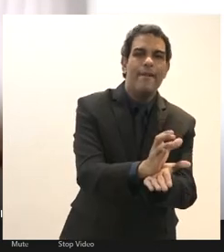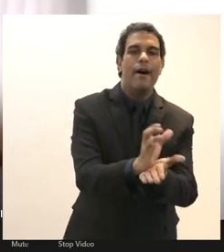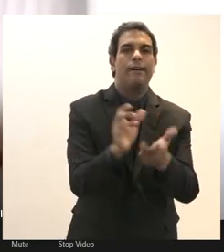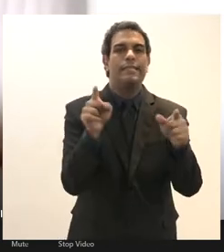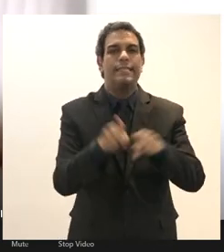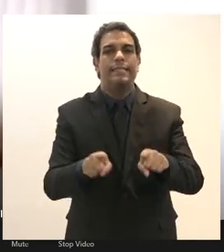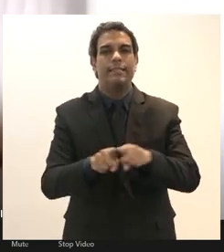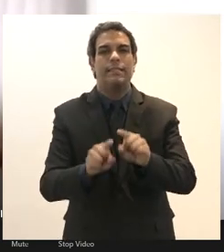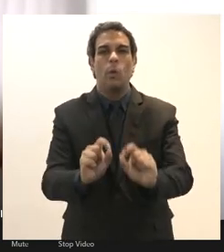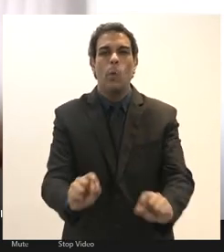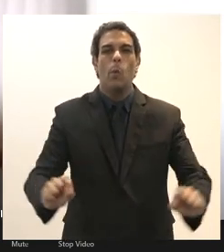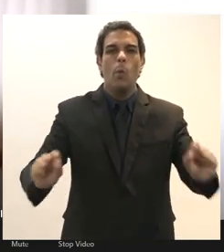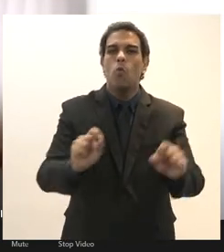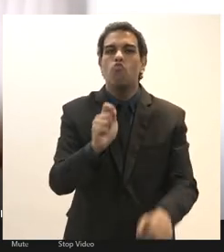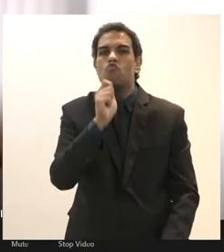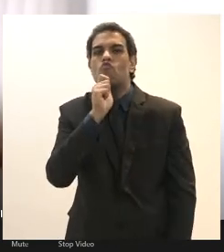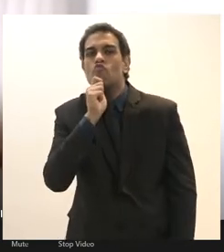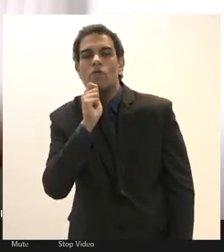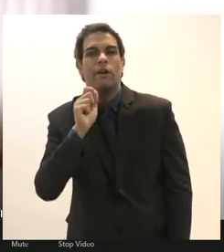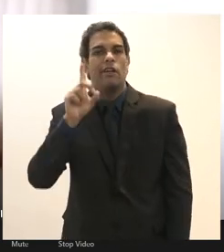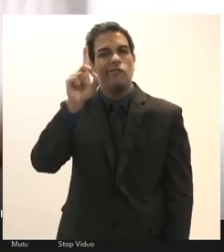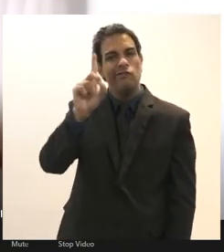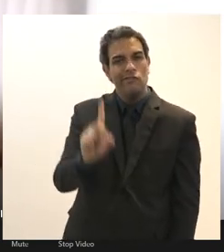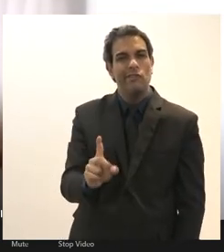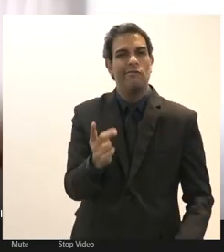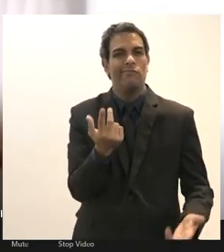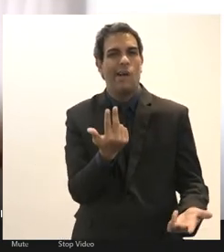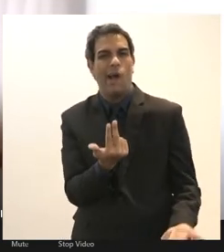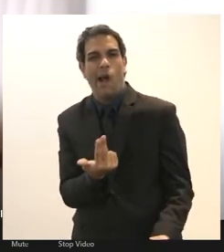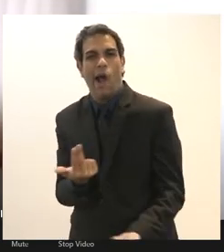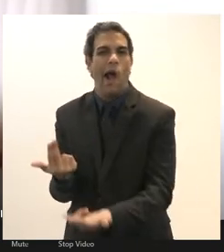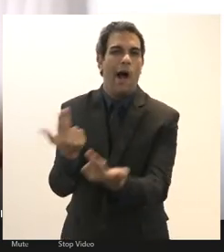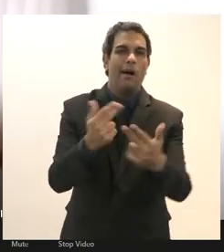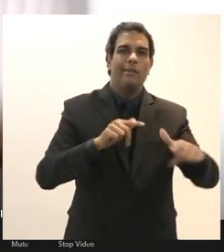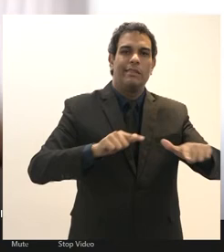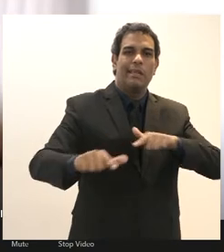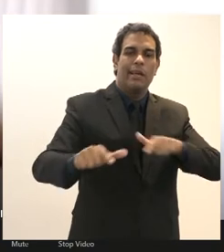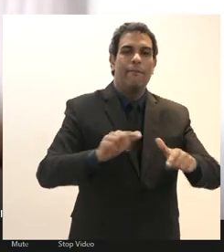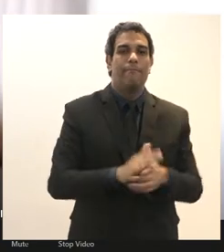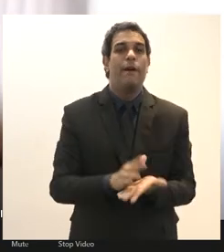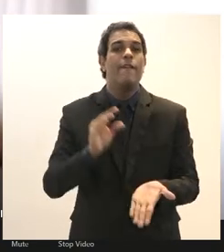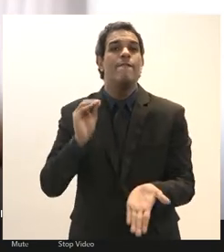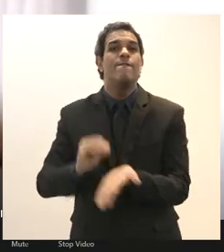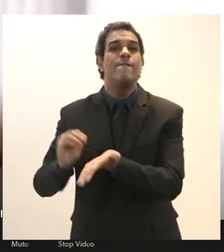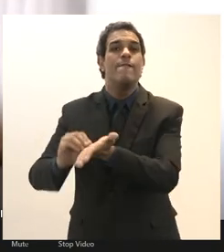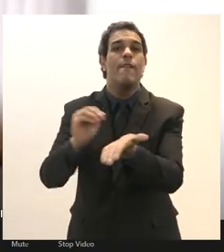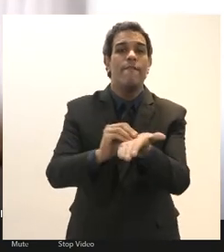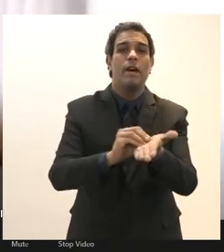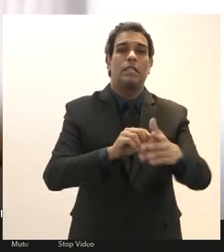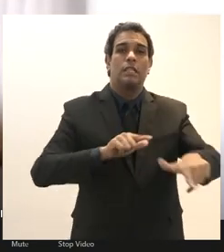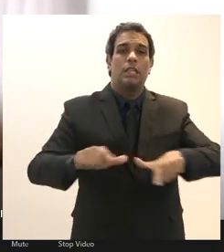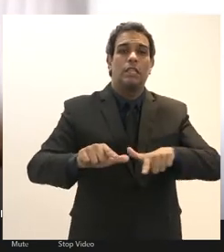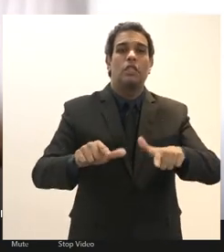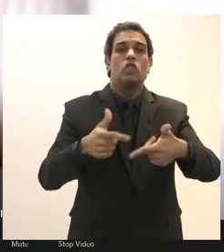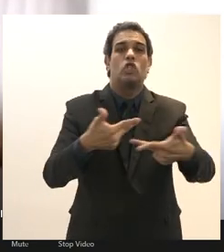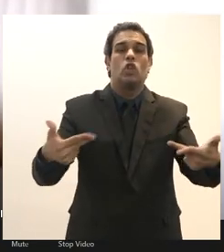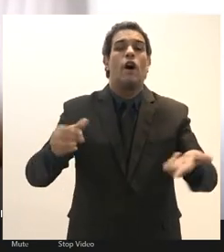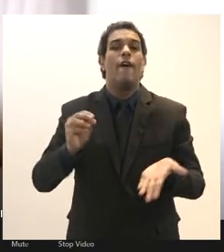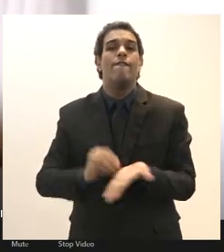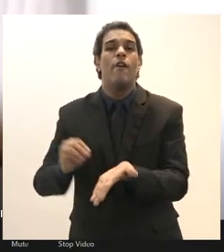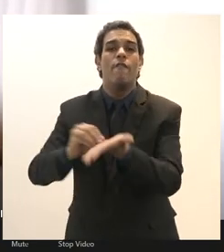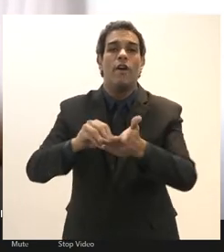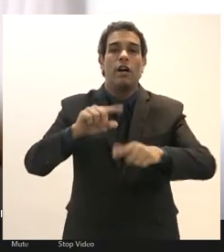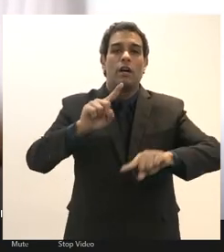não garantia de direitos funcionais e trabalhistas para os trabalhadores de falta de condições de trabalho de falta de